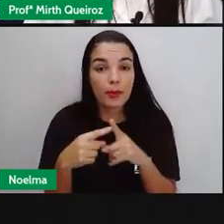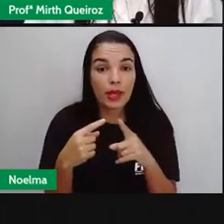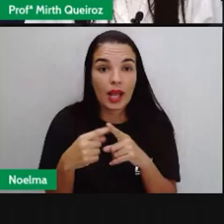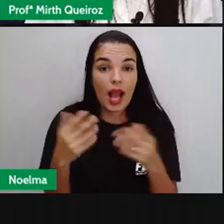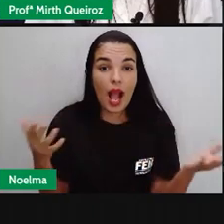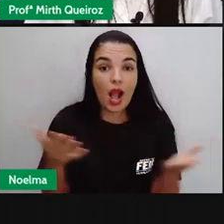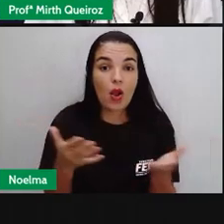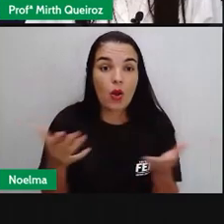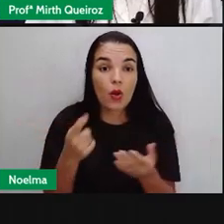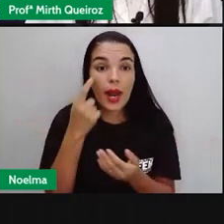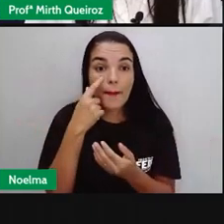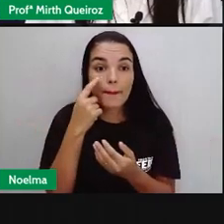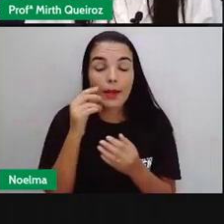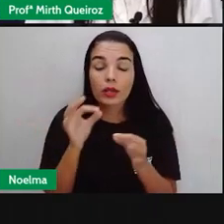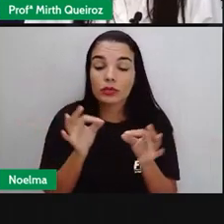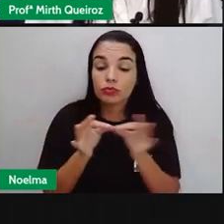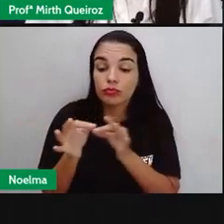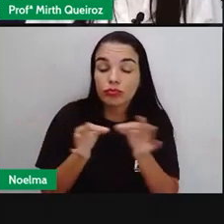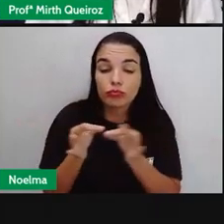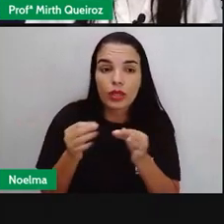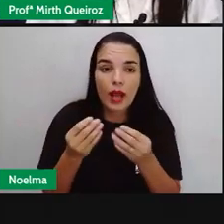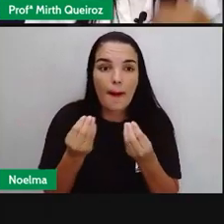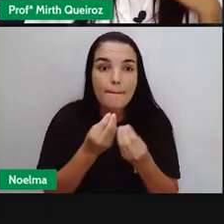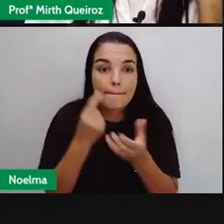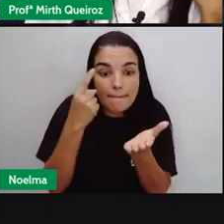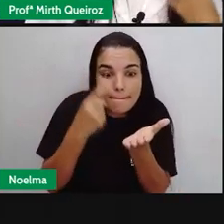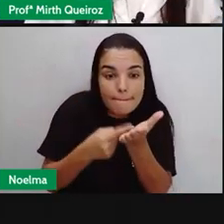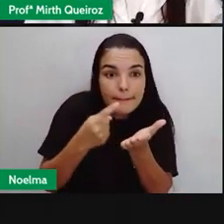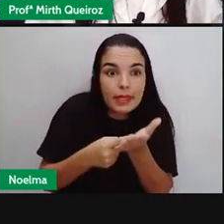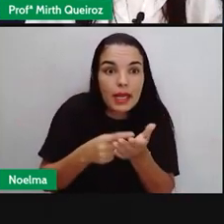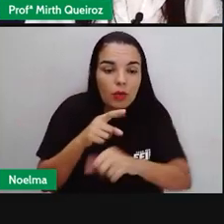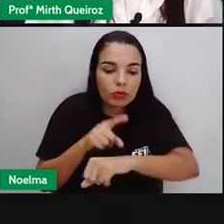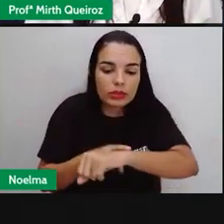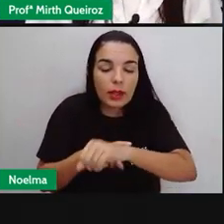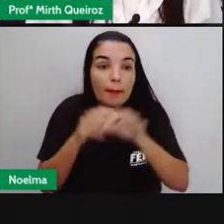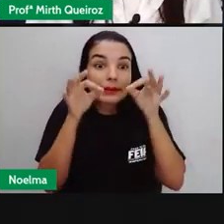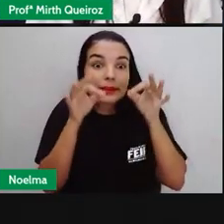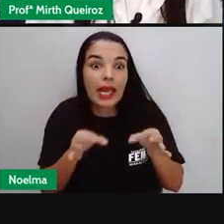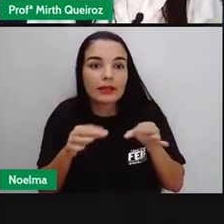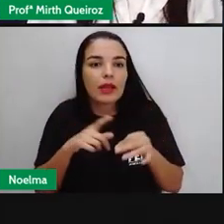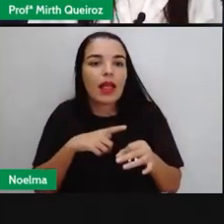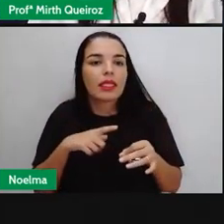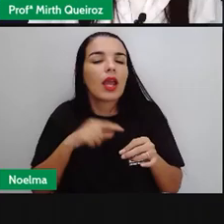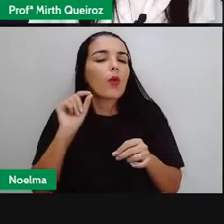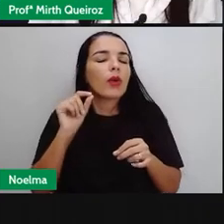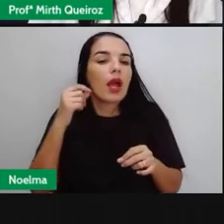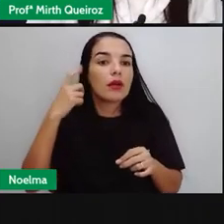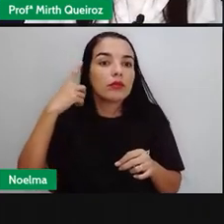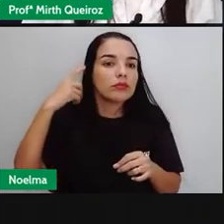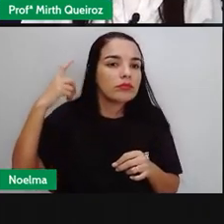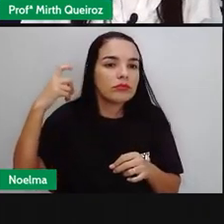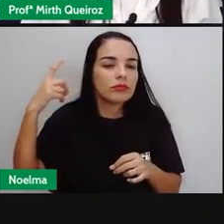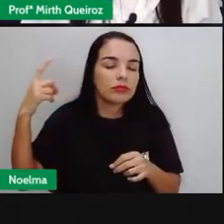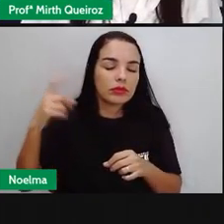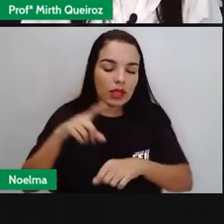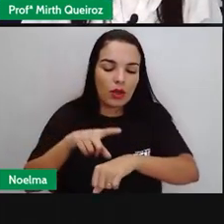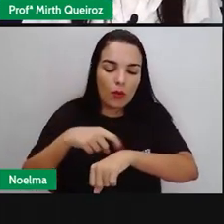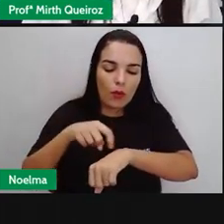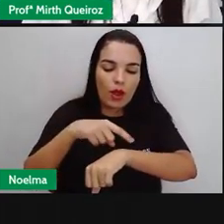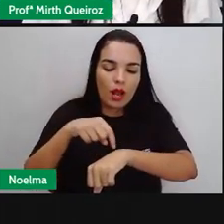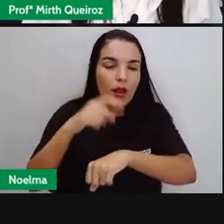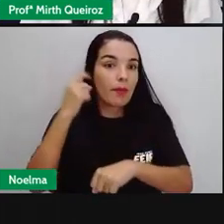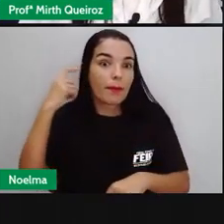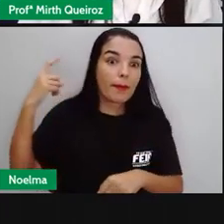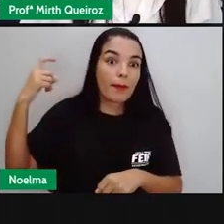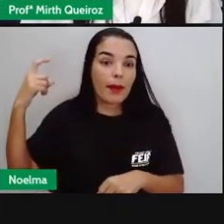aqui O tempo já é medido De forma mais precisa Nós temos o relógio despertador O relógio de parede O relógio